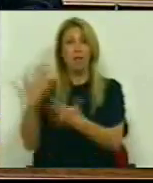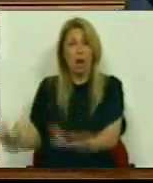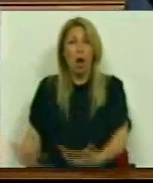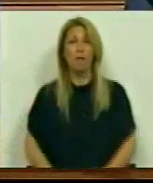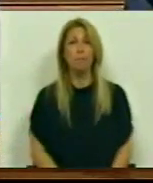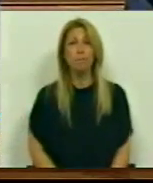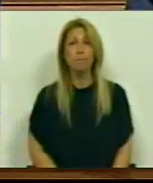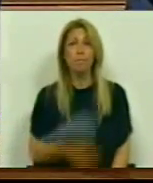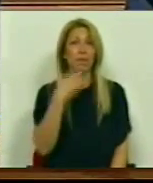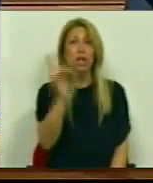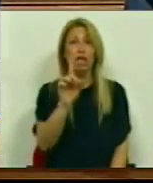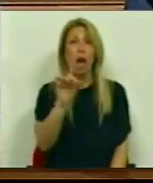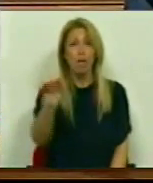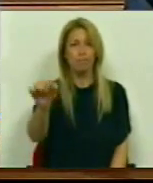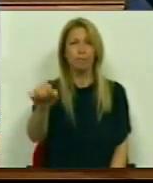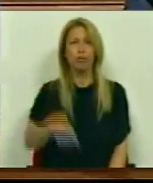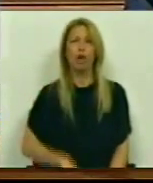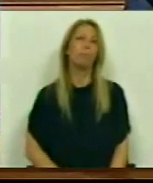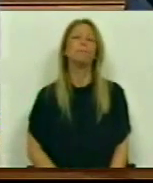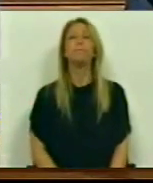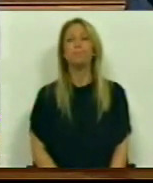Diz que não, mas foi Mas foi